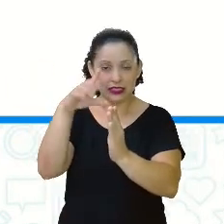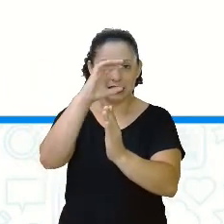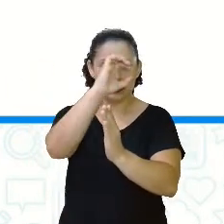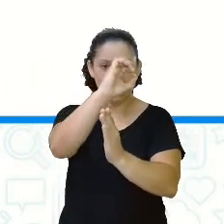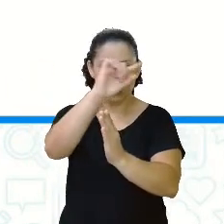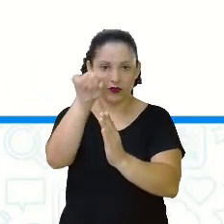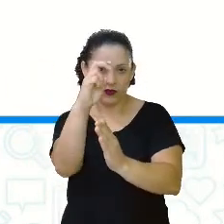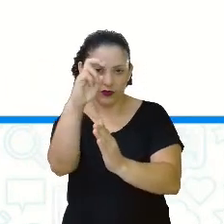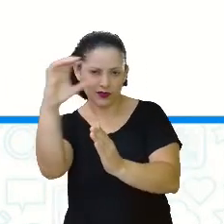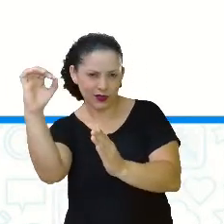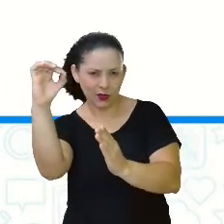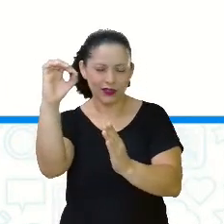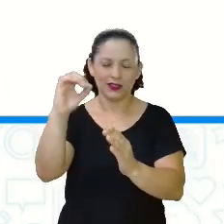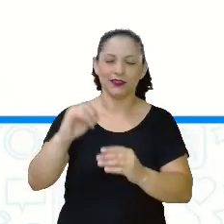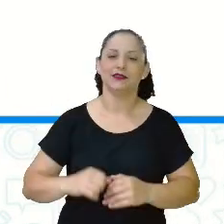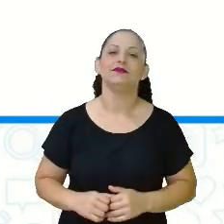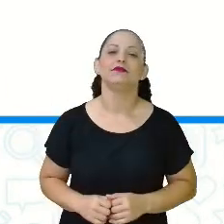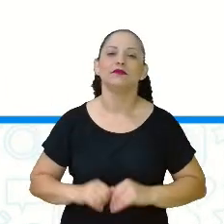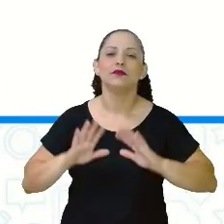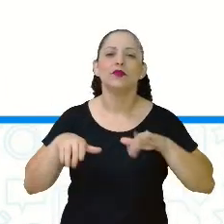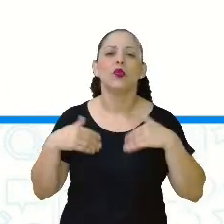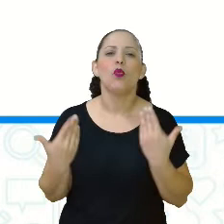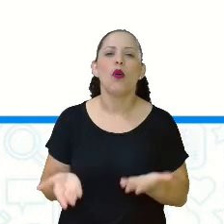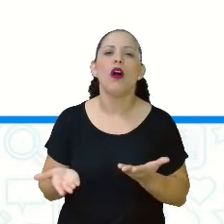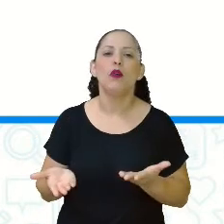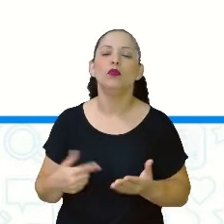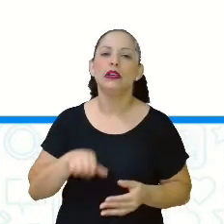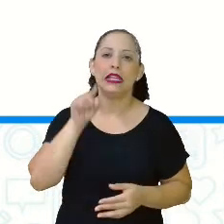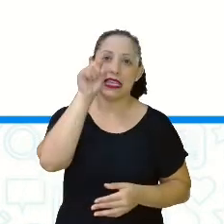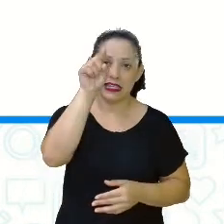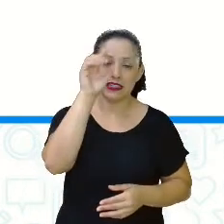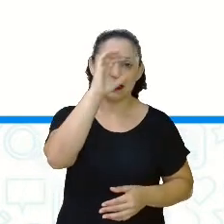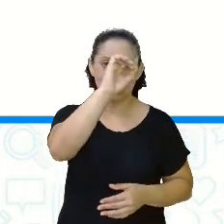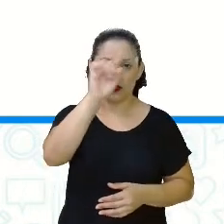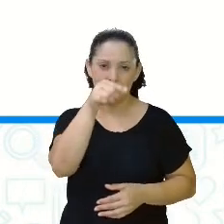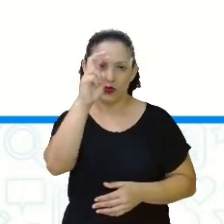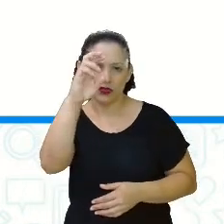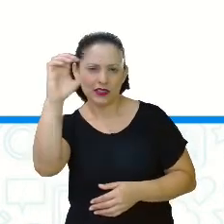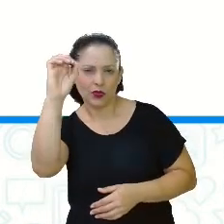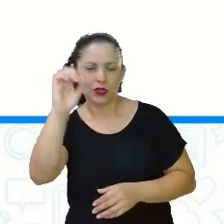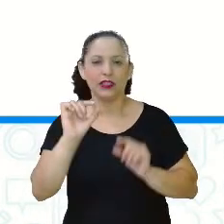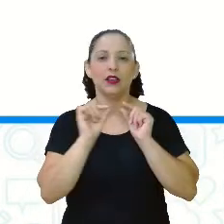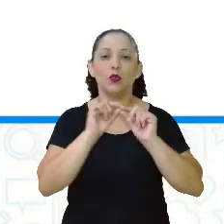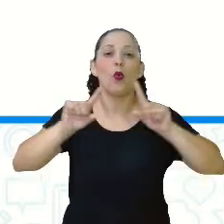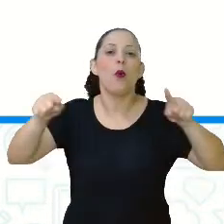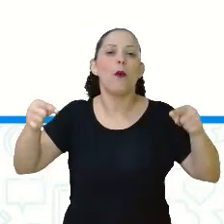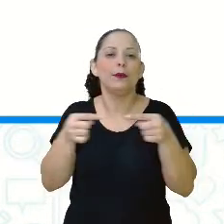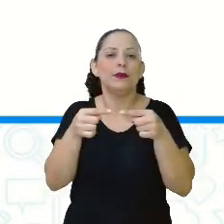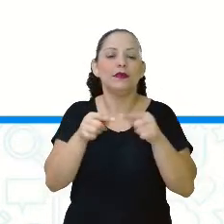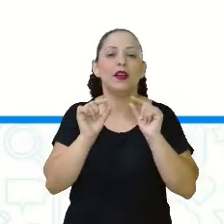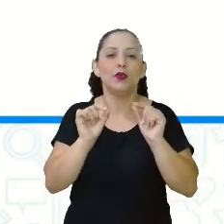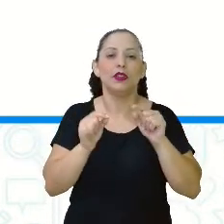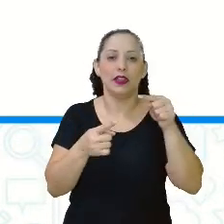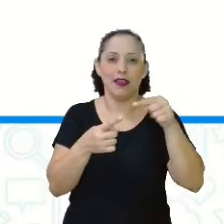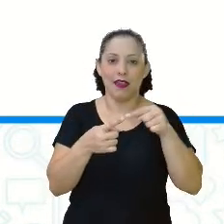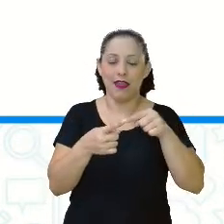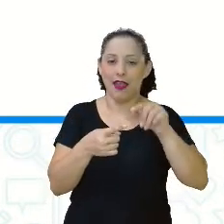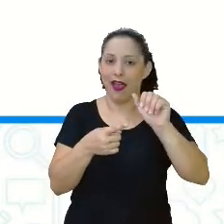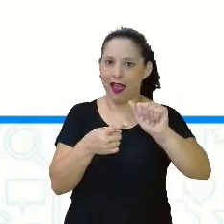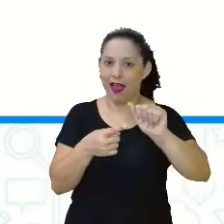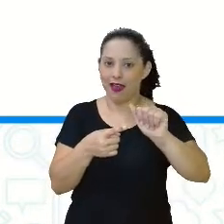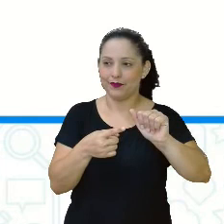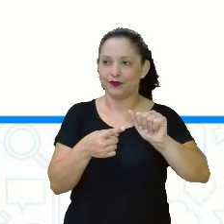quero saber qual é a escrita desses 50 centavos. É a letra A, que é 50